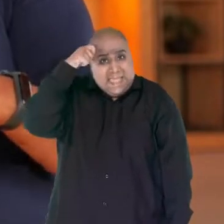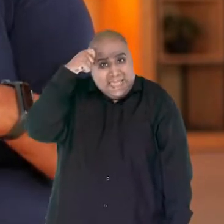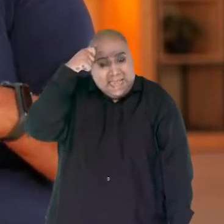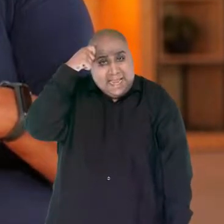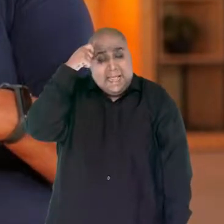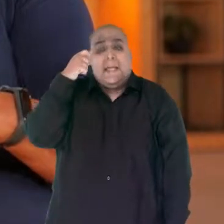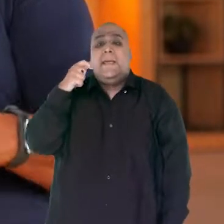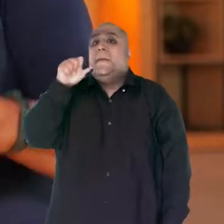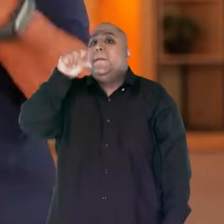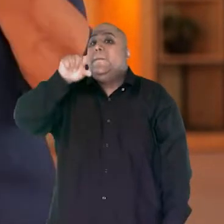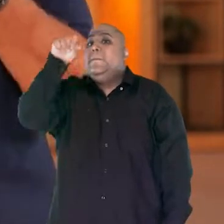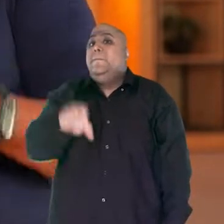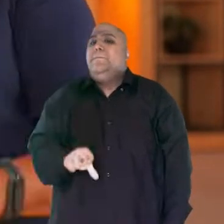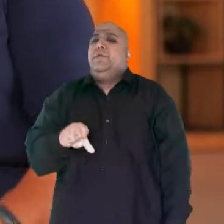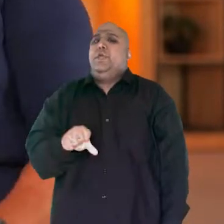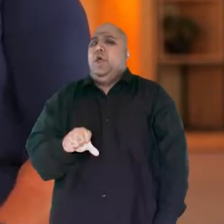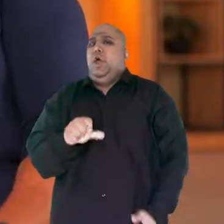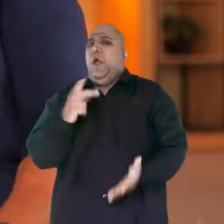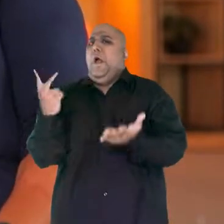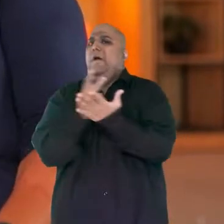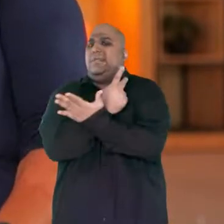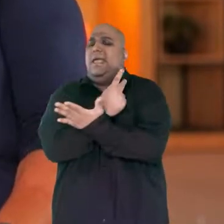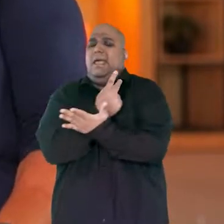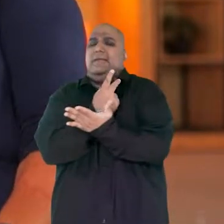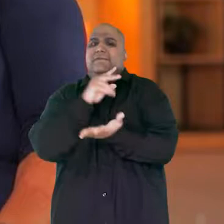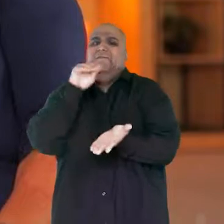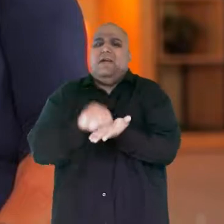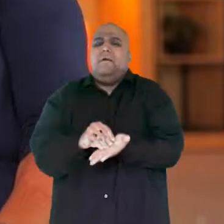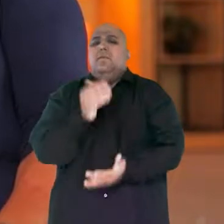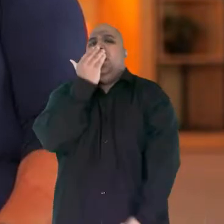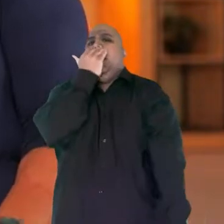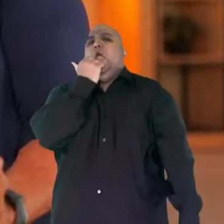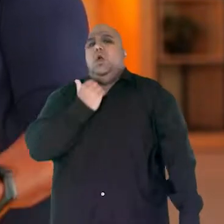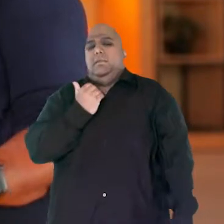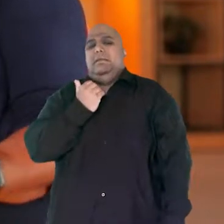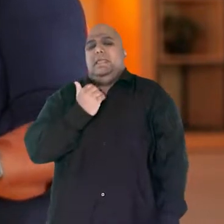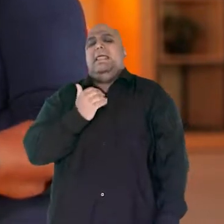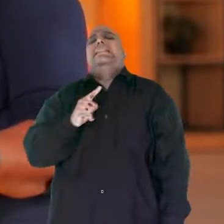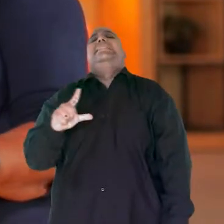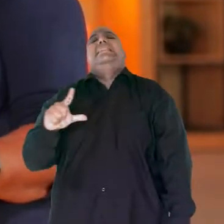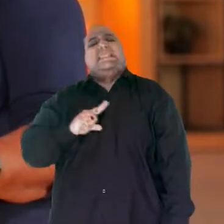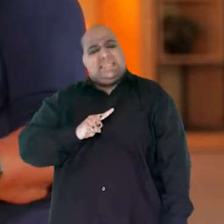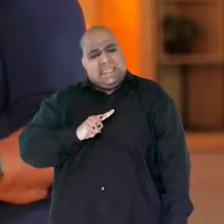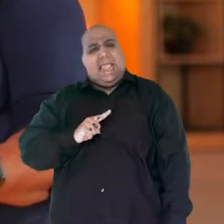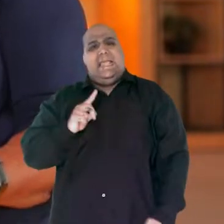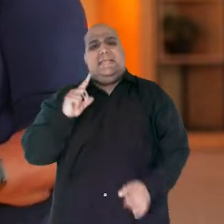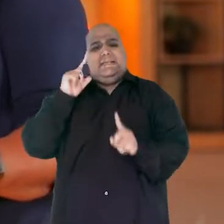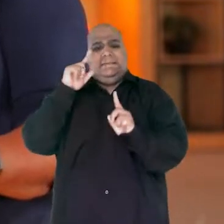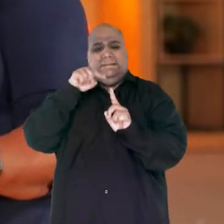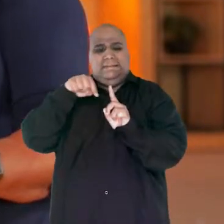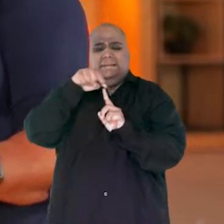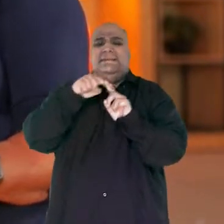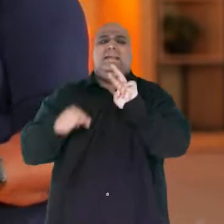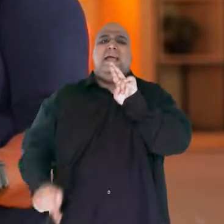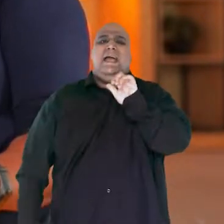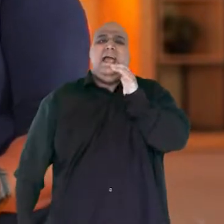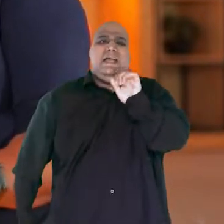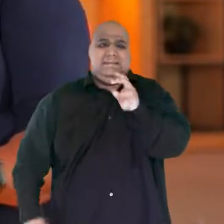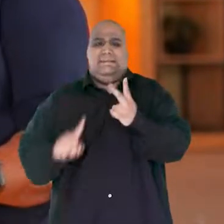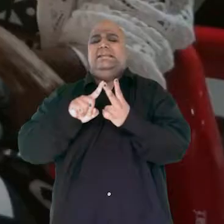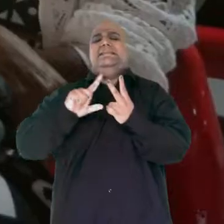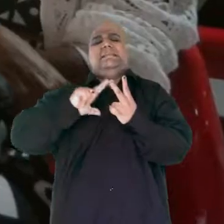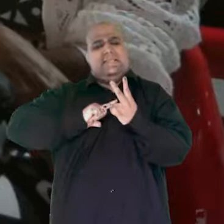negra, o risco é ainda maior. Então, tem endereço, tem raça,